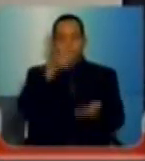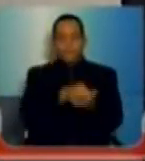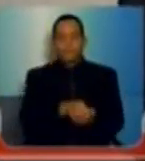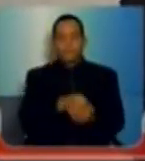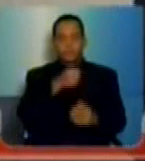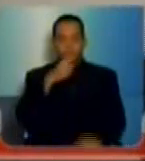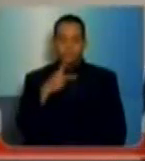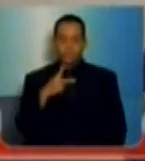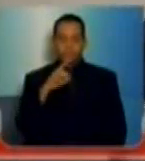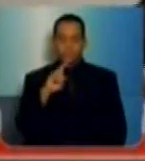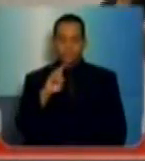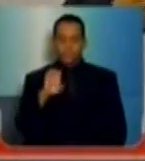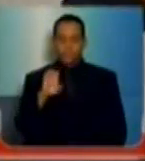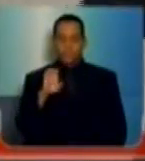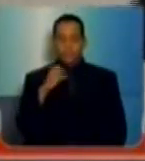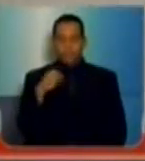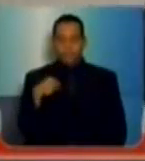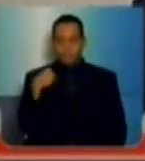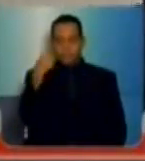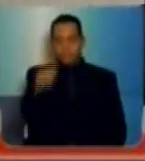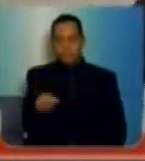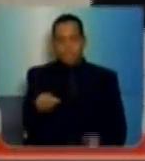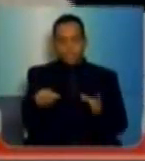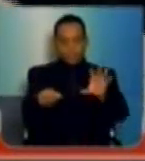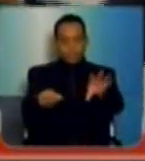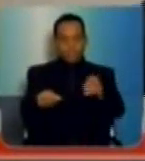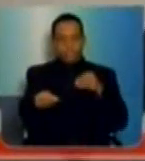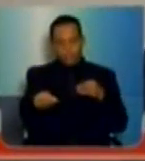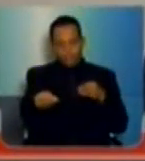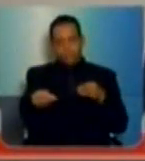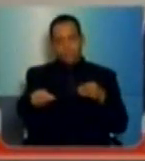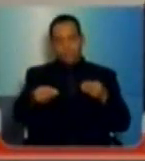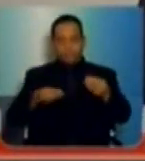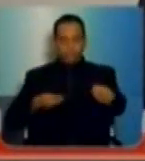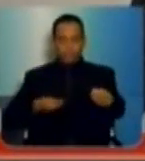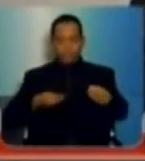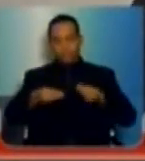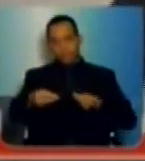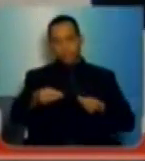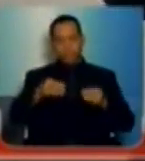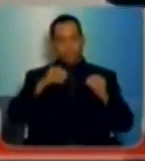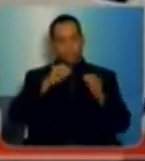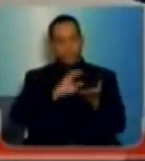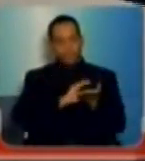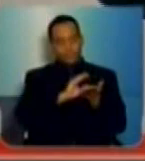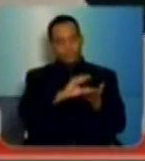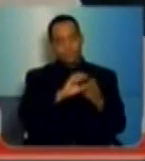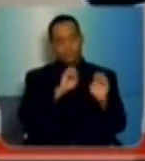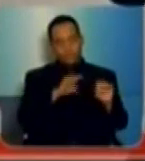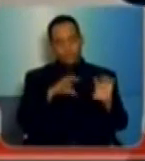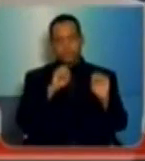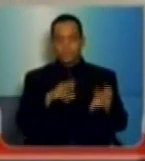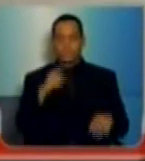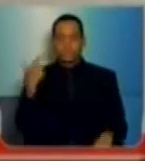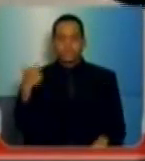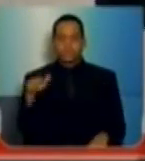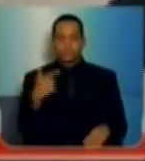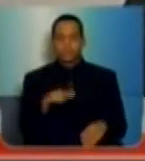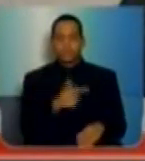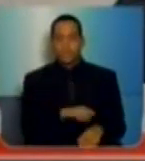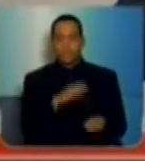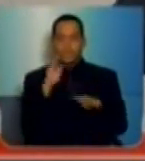absurdo. O governo dá com a mão e tira com outro. Ou seja, não há investimento na educação, não há investimento na valorização